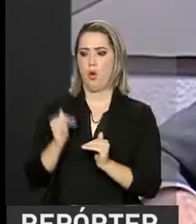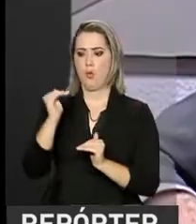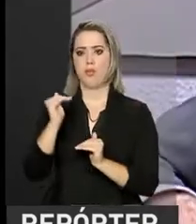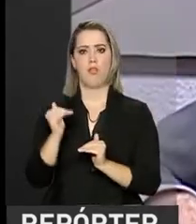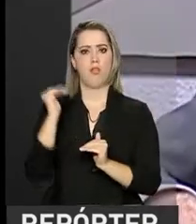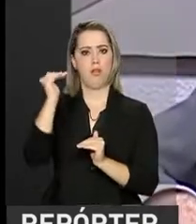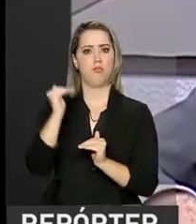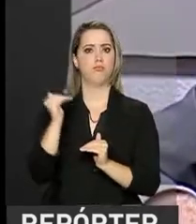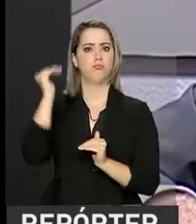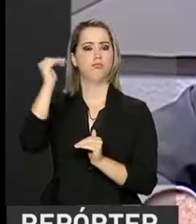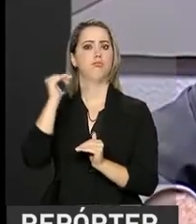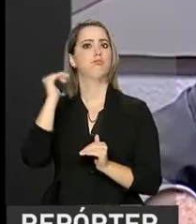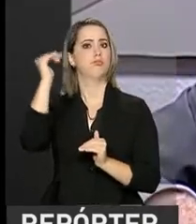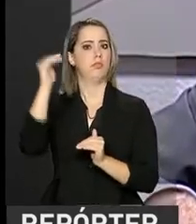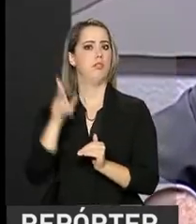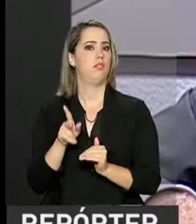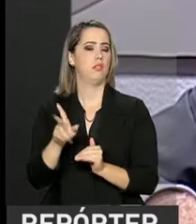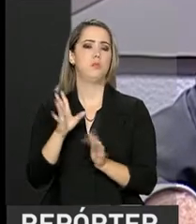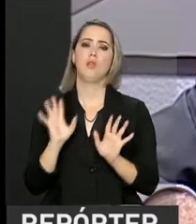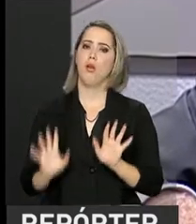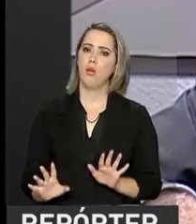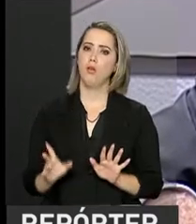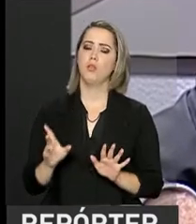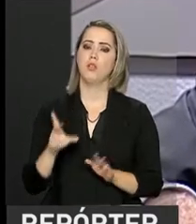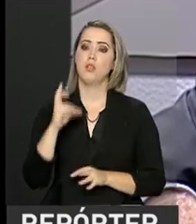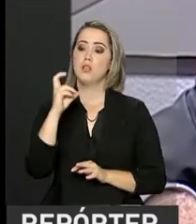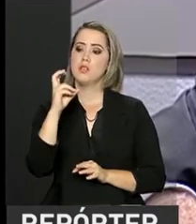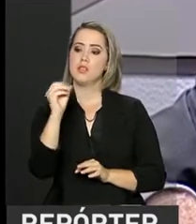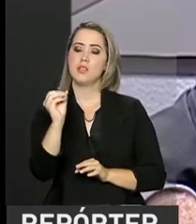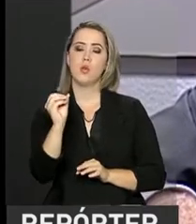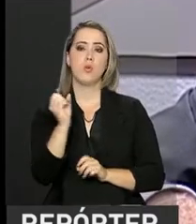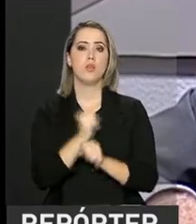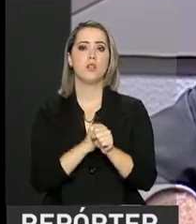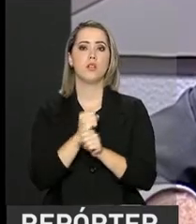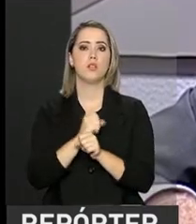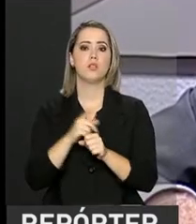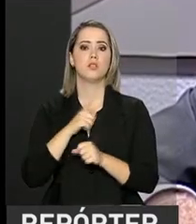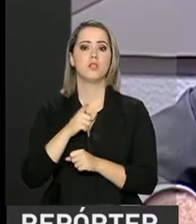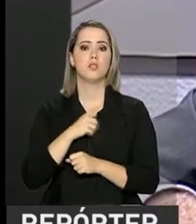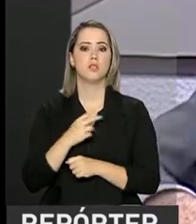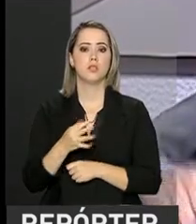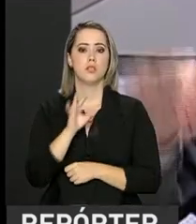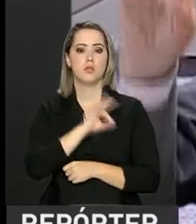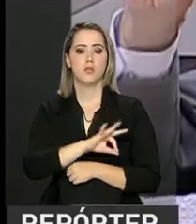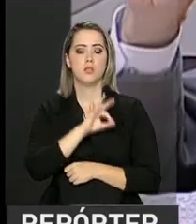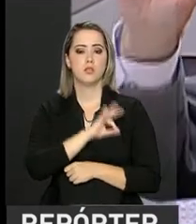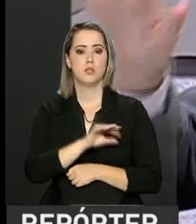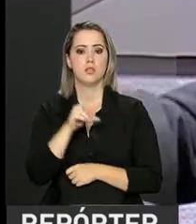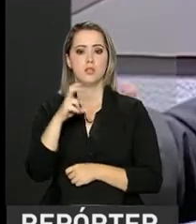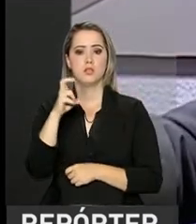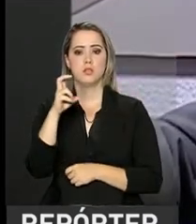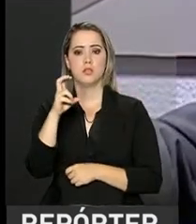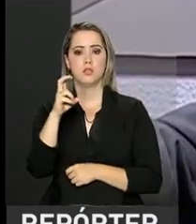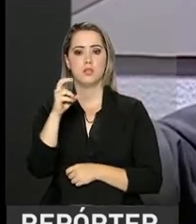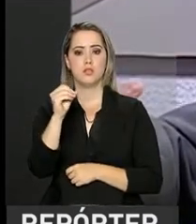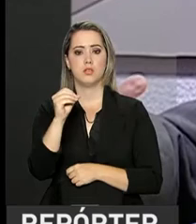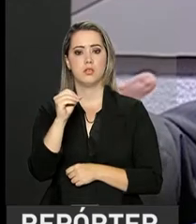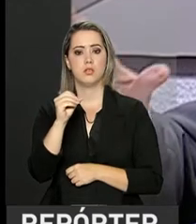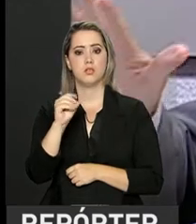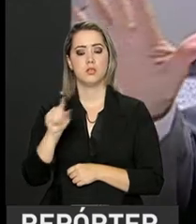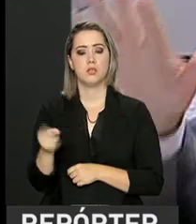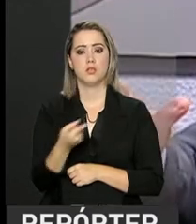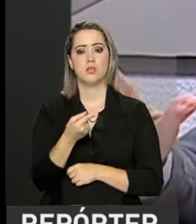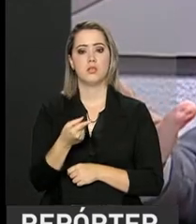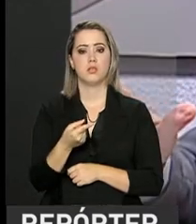aumentar, daqui a 50 anos nós teríamos um salário de 50 mil para uma jornada de 5 horas